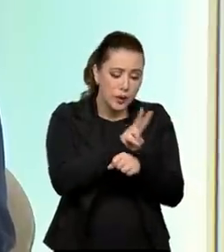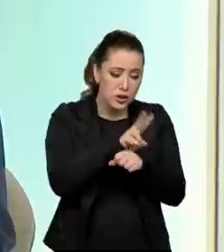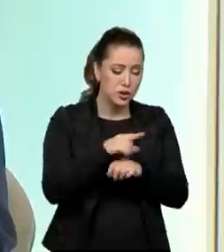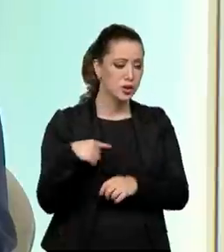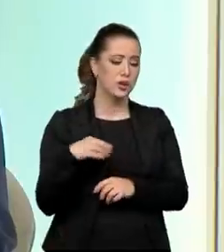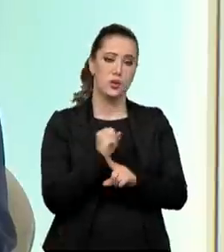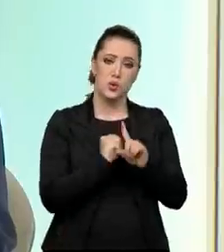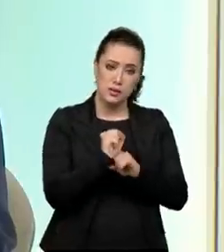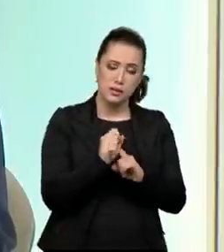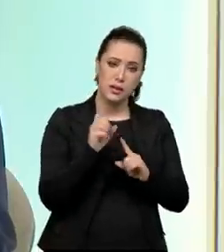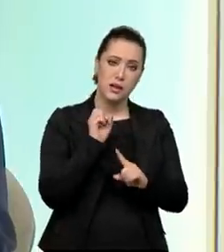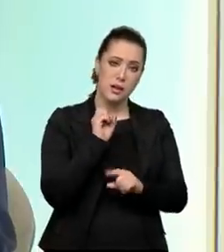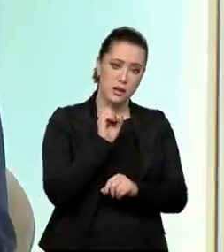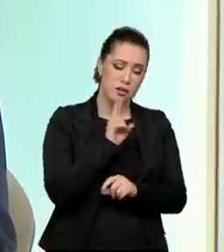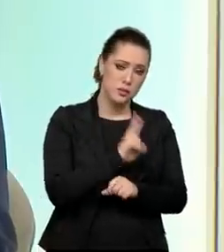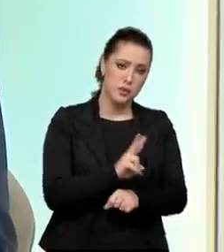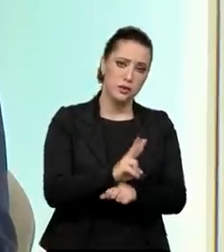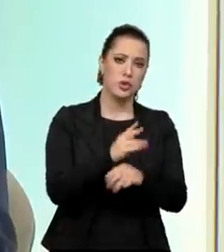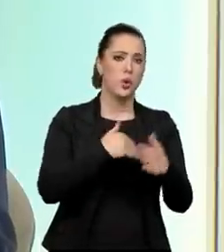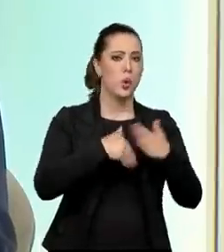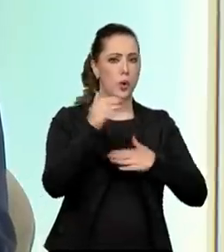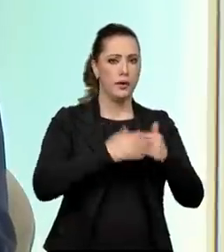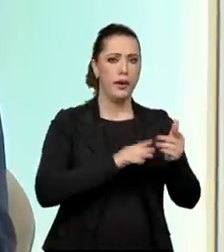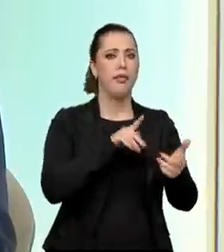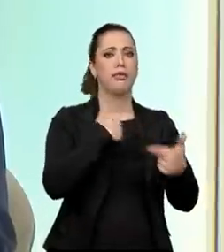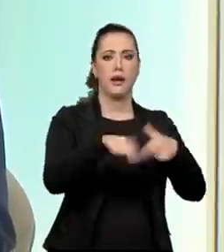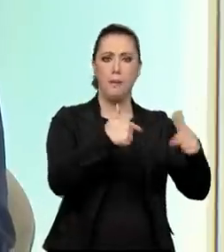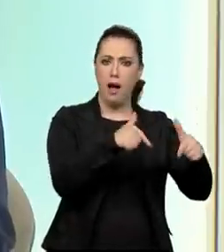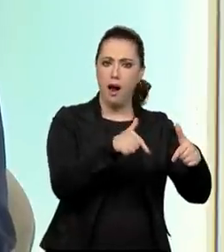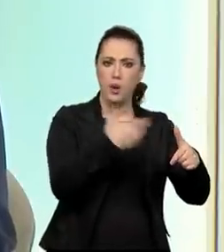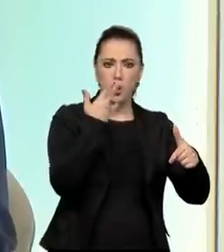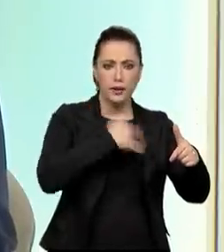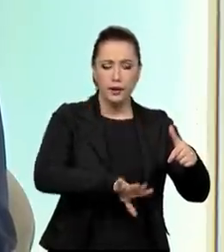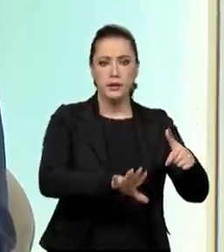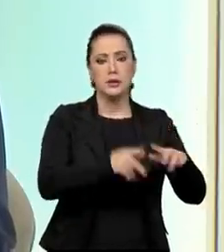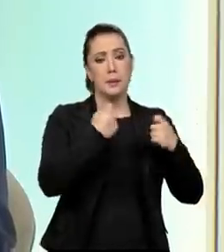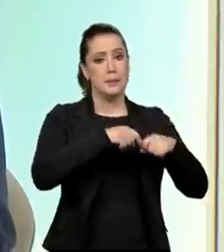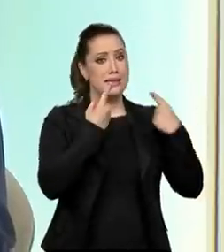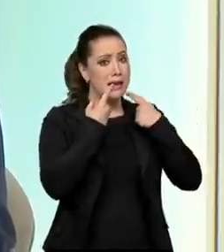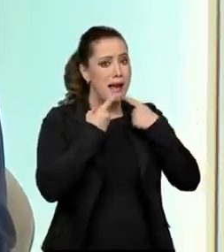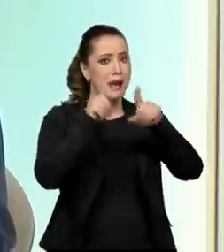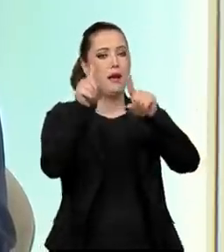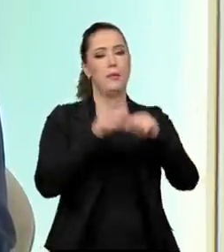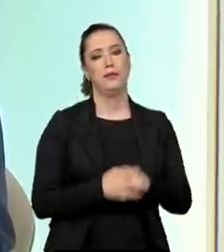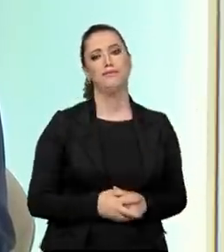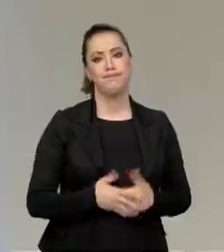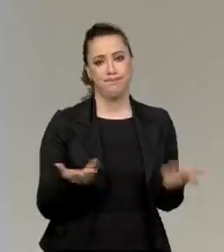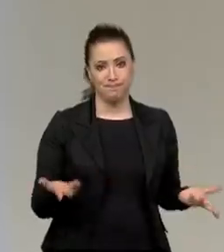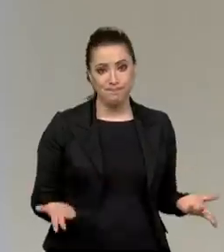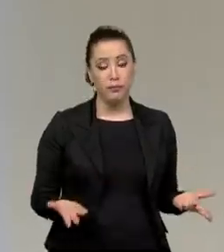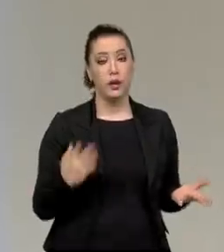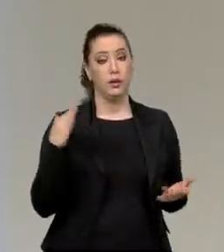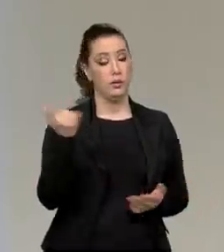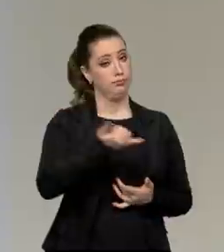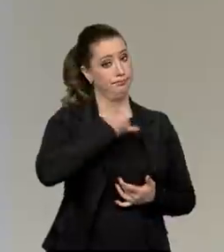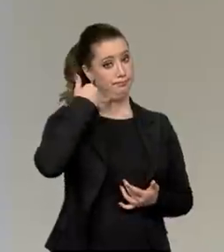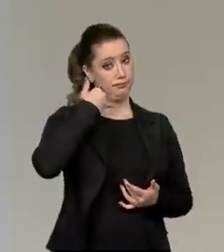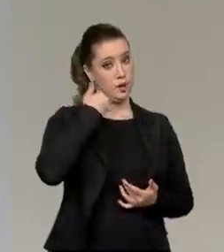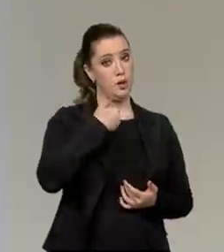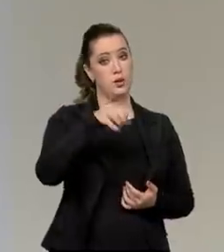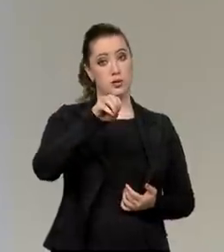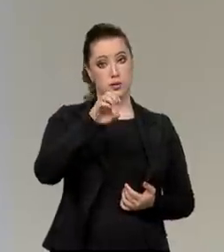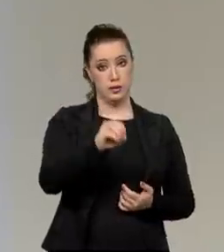Qualquer sinal de exploração do trabalho infantil tem que ser denunciado. E aí a Ouvidoria Nacional